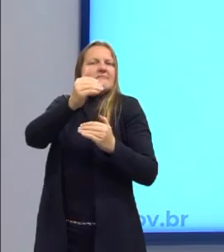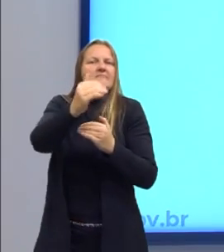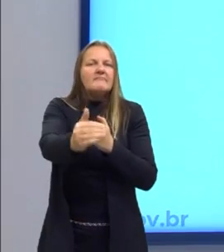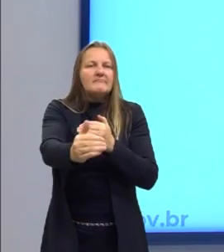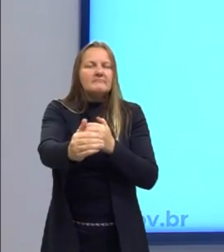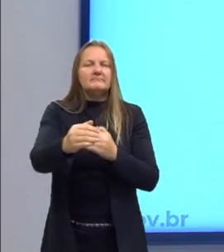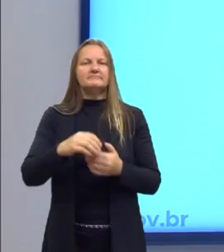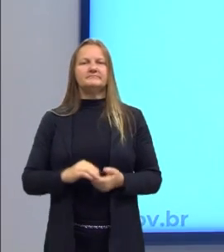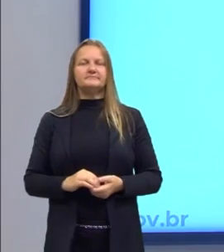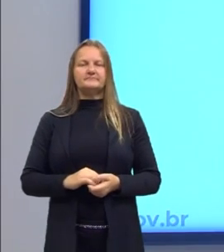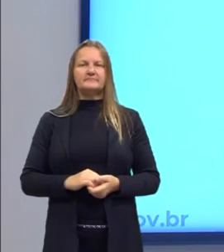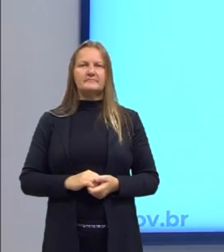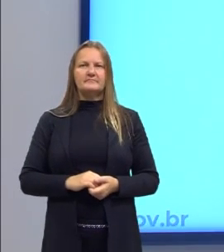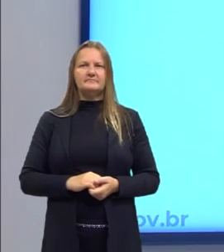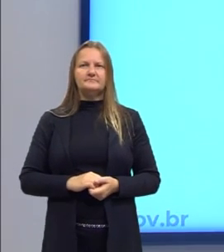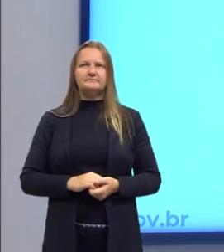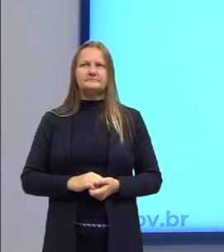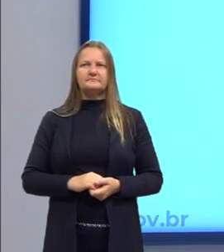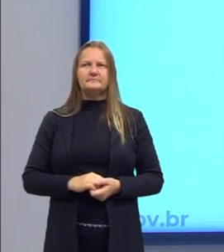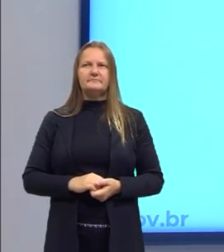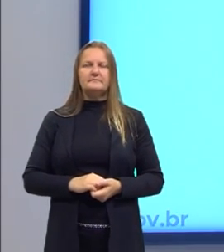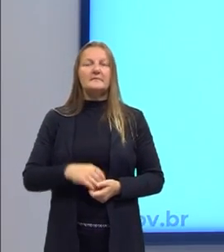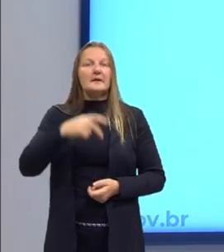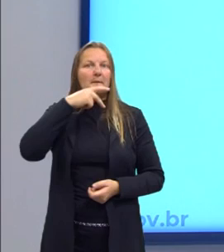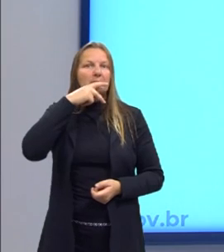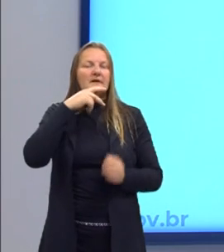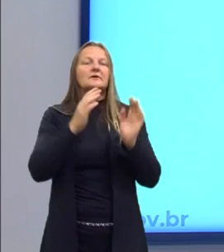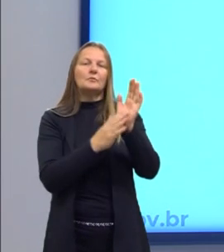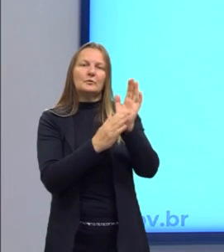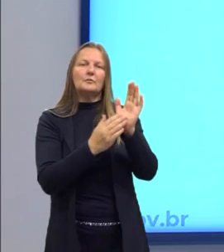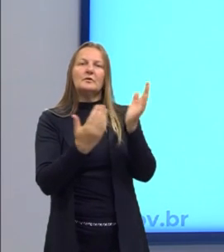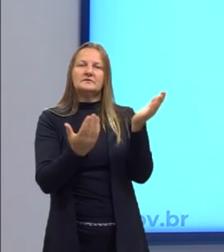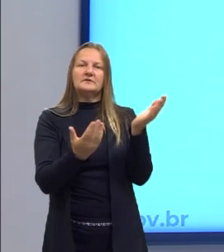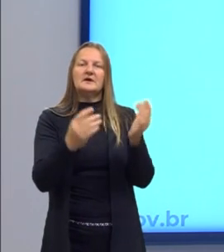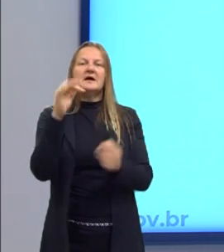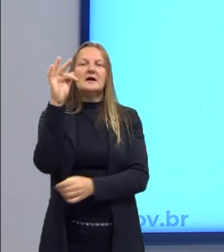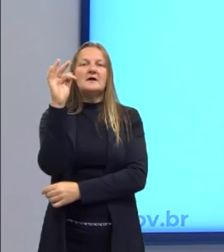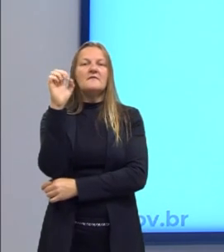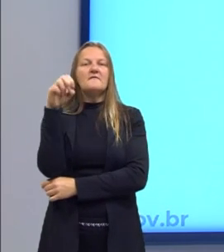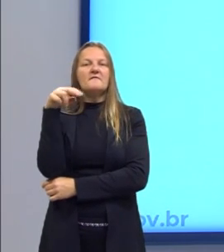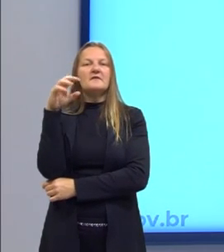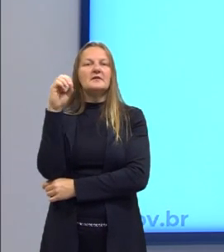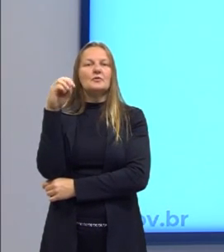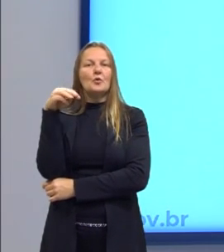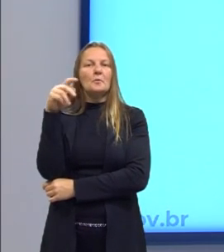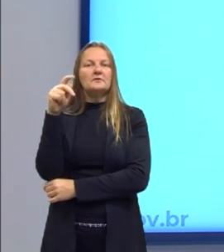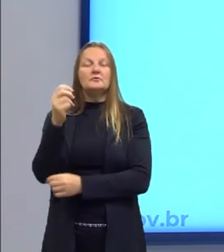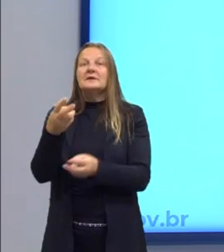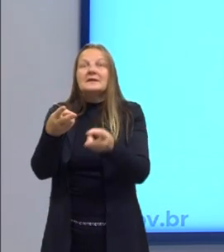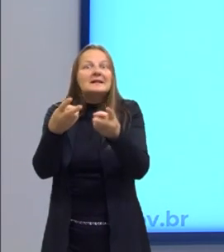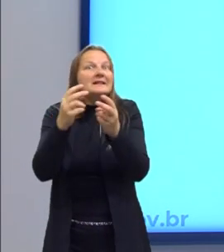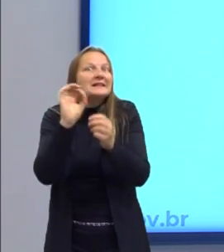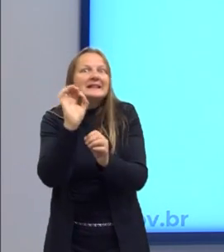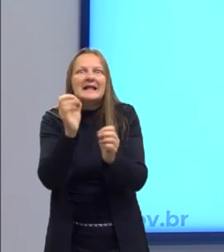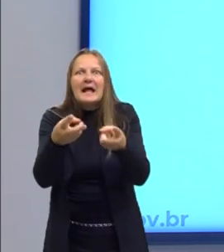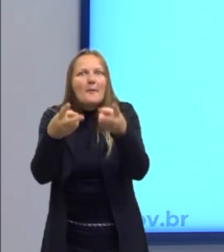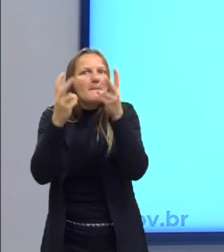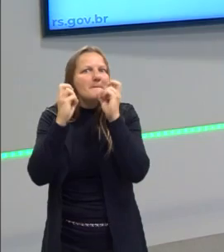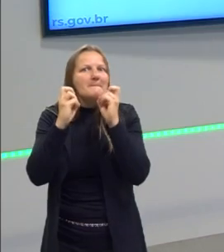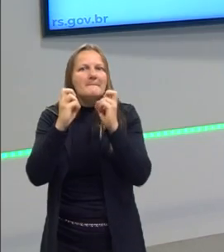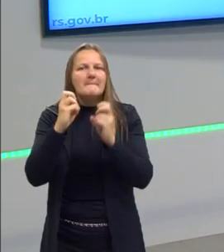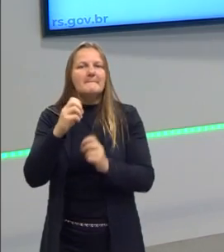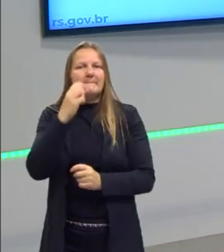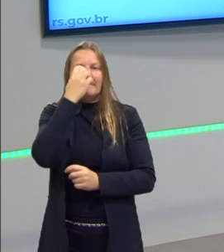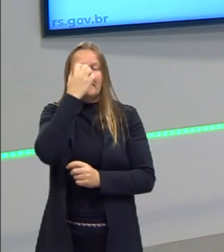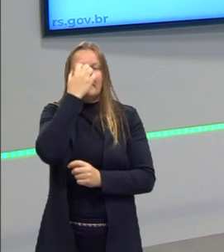E aí que o Platão propõe os fenômenos não perceptíveis. E aí que o Platão